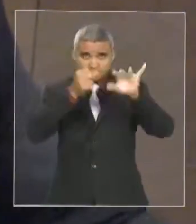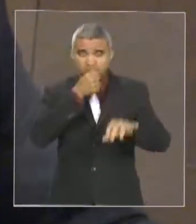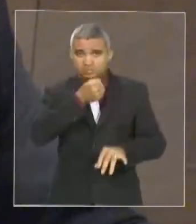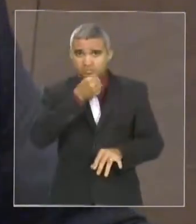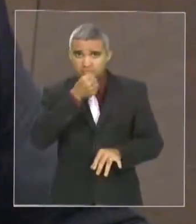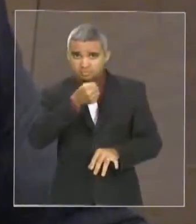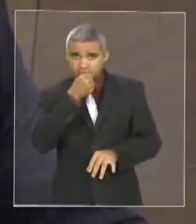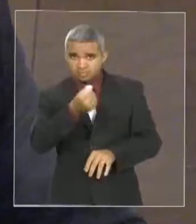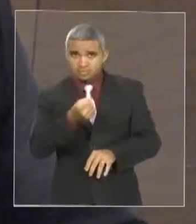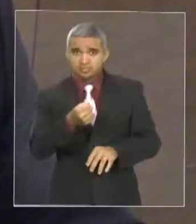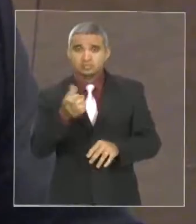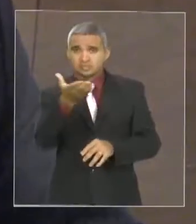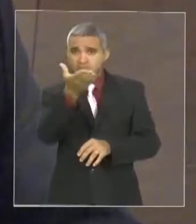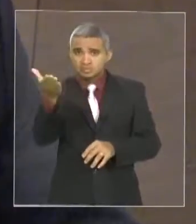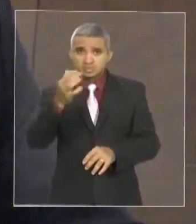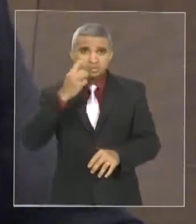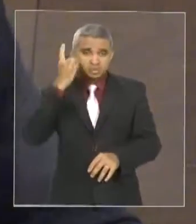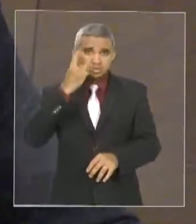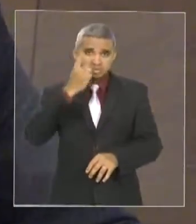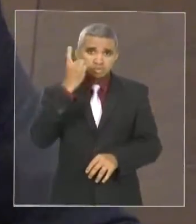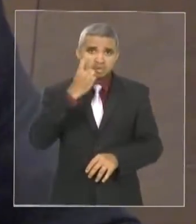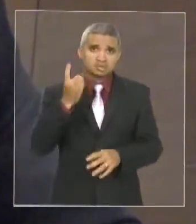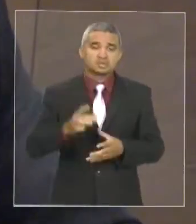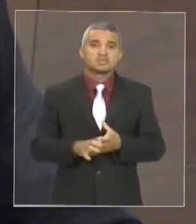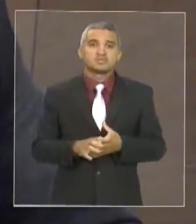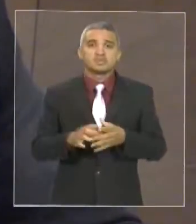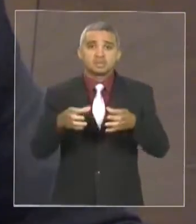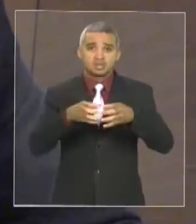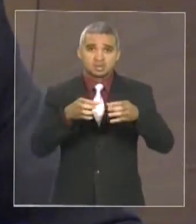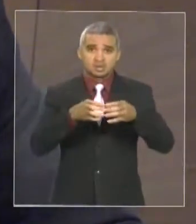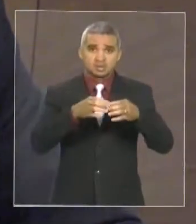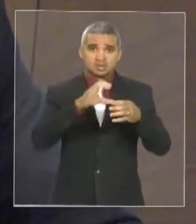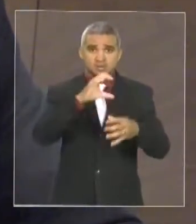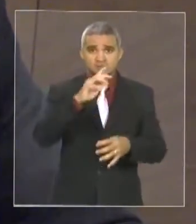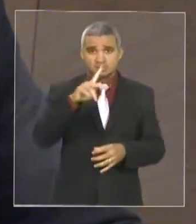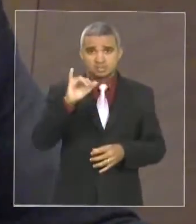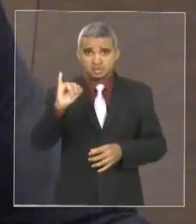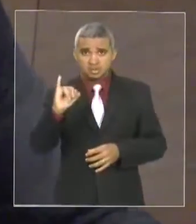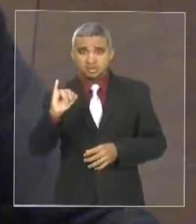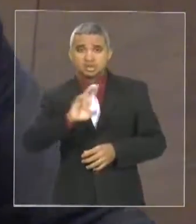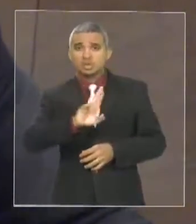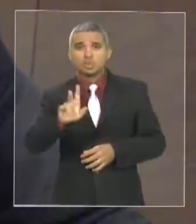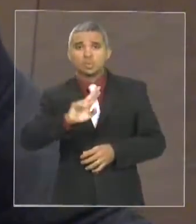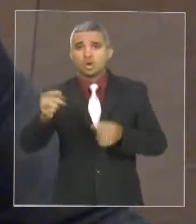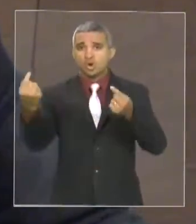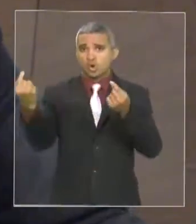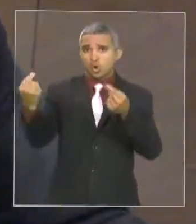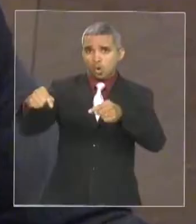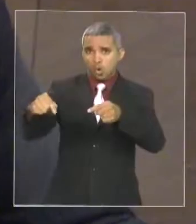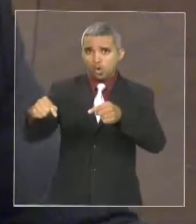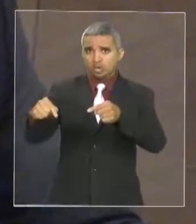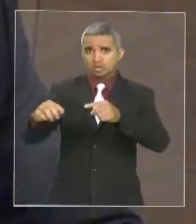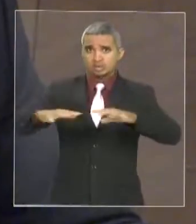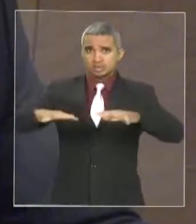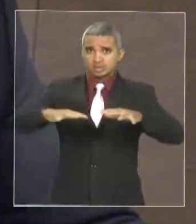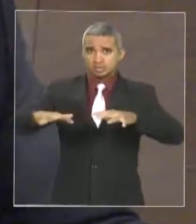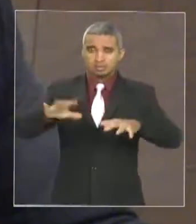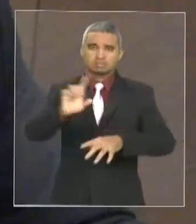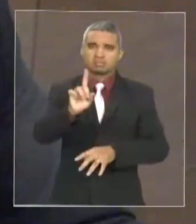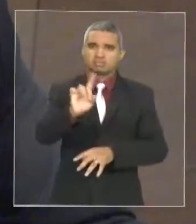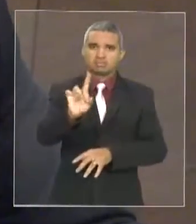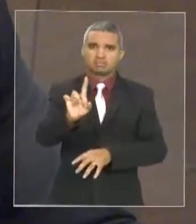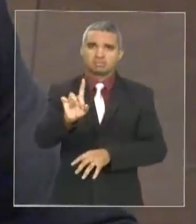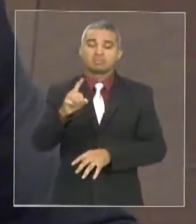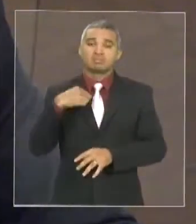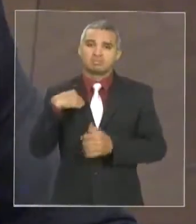o objetivo da CPI não é nada contra o Sampaio Correia, contra time nenhum, pelo contrário, é a favor, eu sou